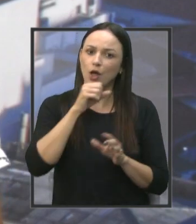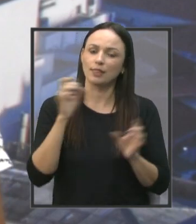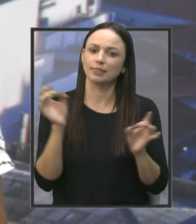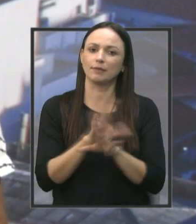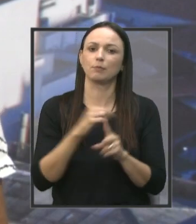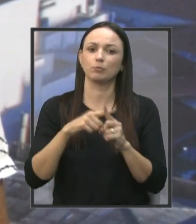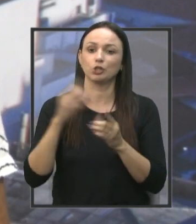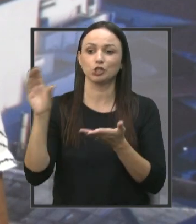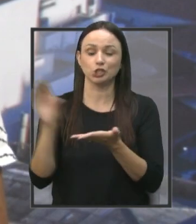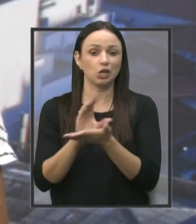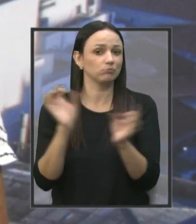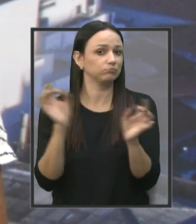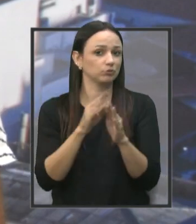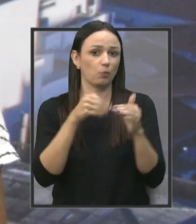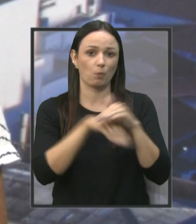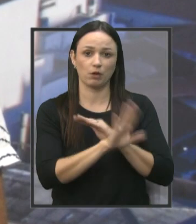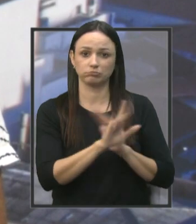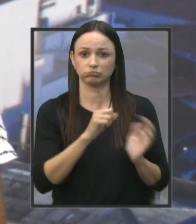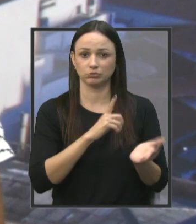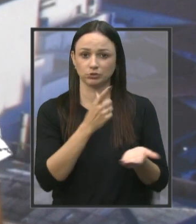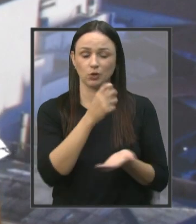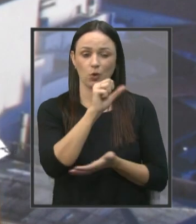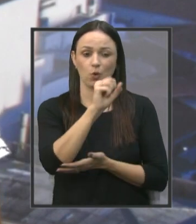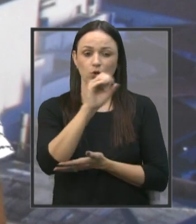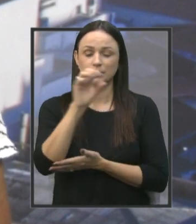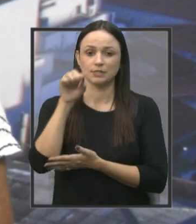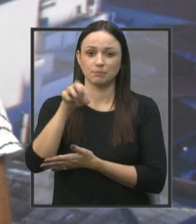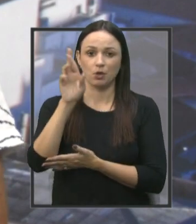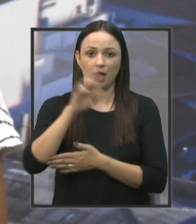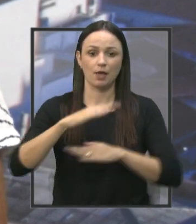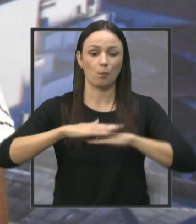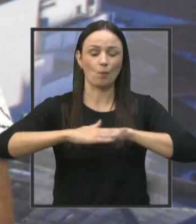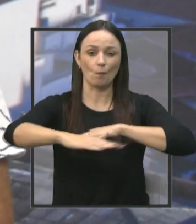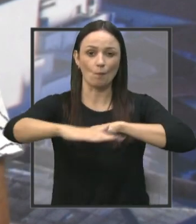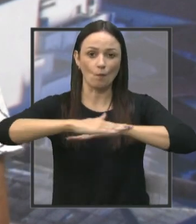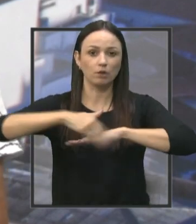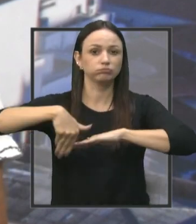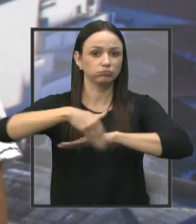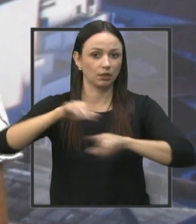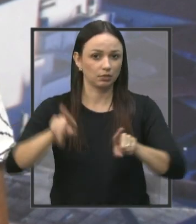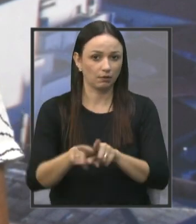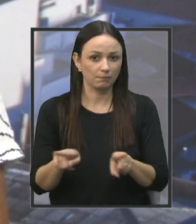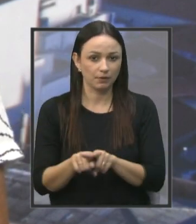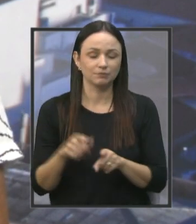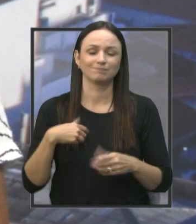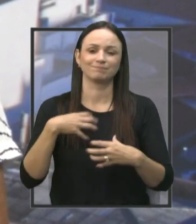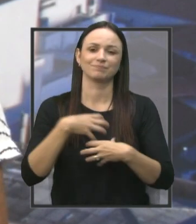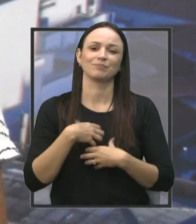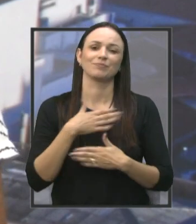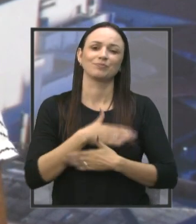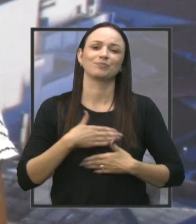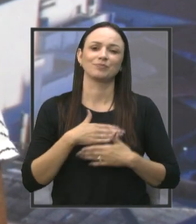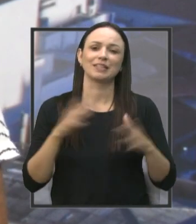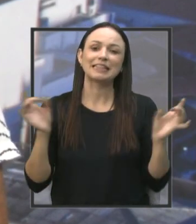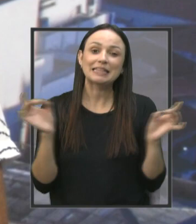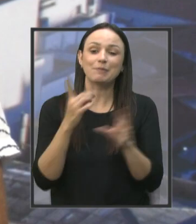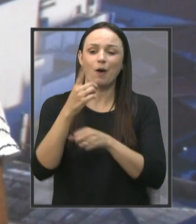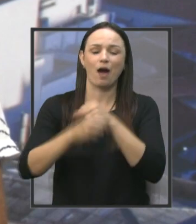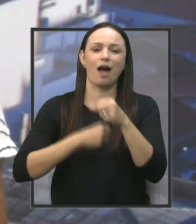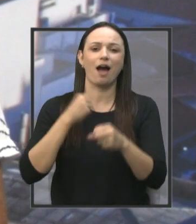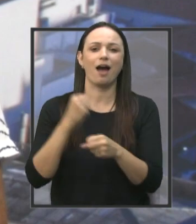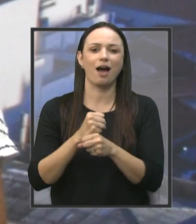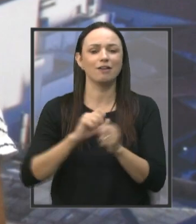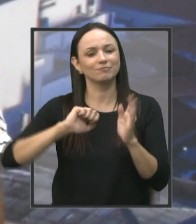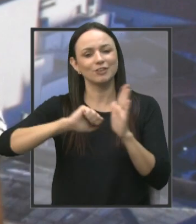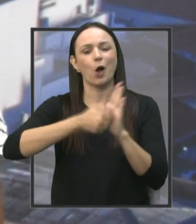terminar, porque o dinheiro já está todo aí, já chegou todo, tem mais 800 mil de recap também, então, fico muito satisfeito de fechar o ano com chave de ouro